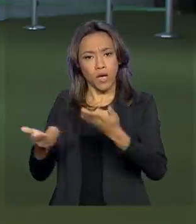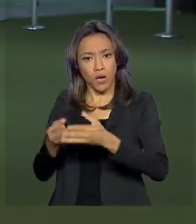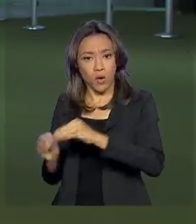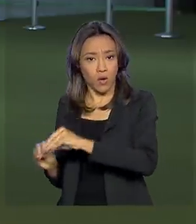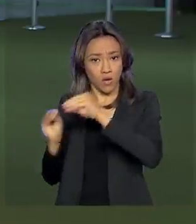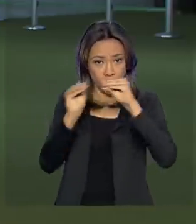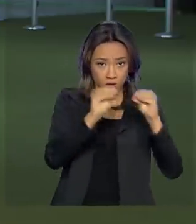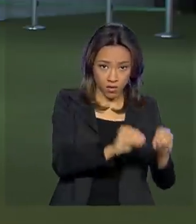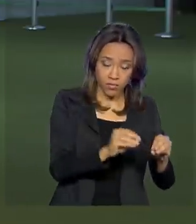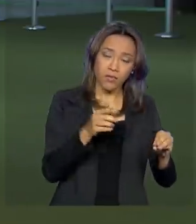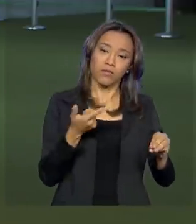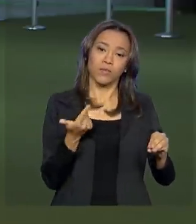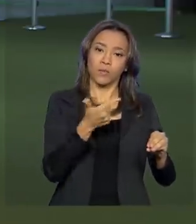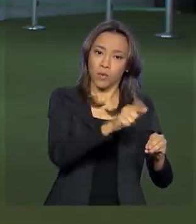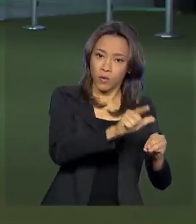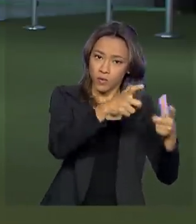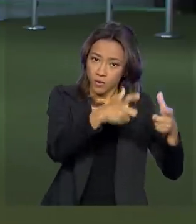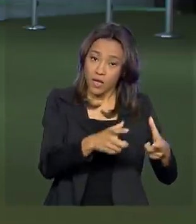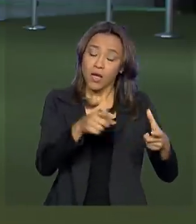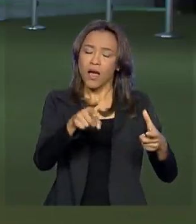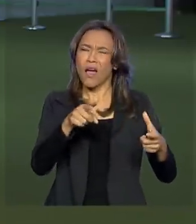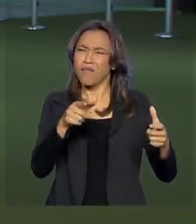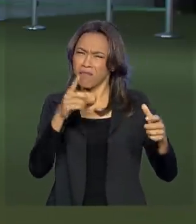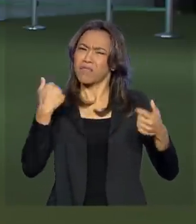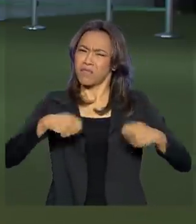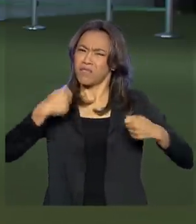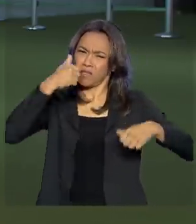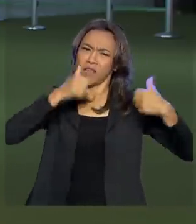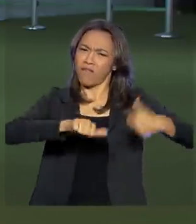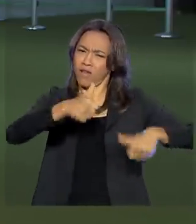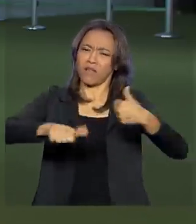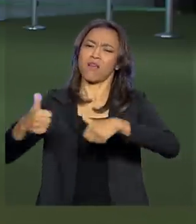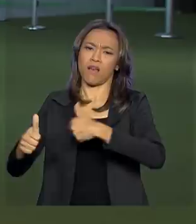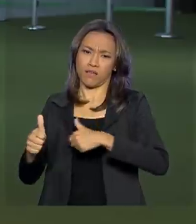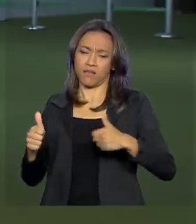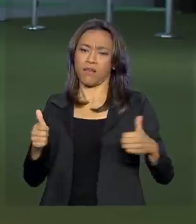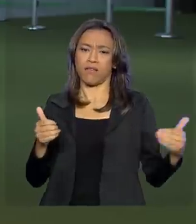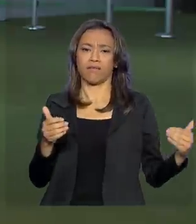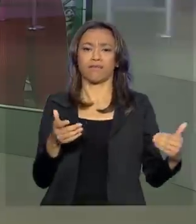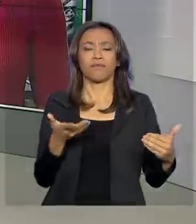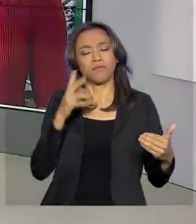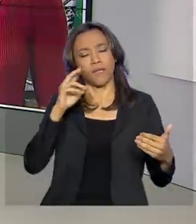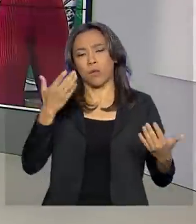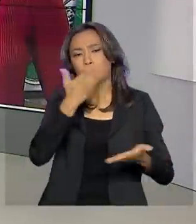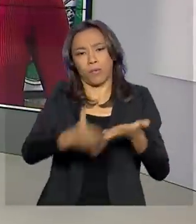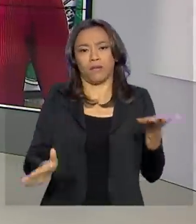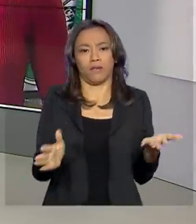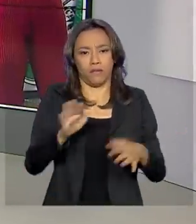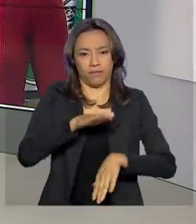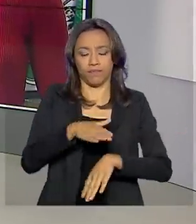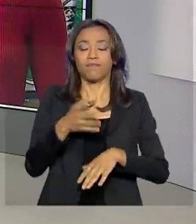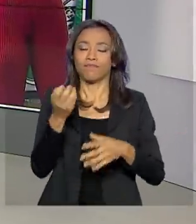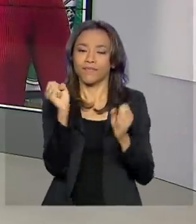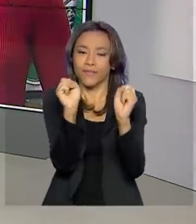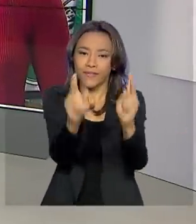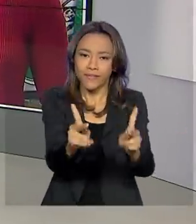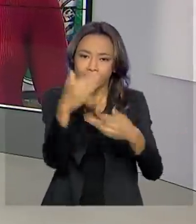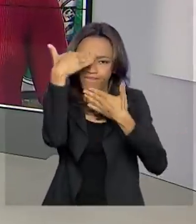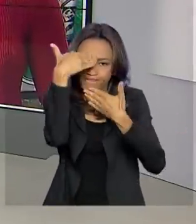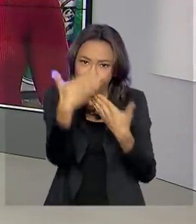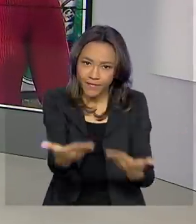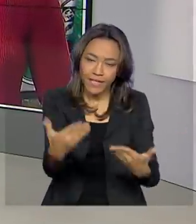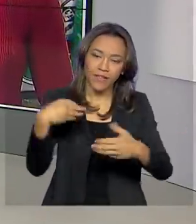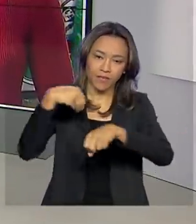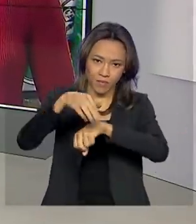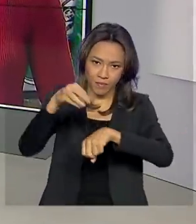ser avaliada pelos senadores até o dia 17 para não perder validade. É isso, Renata, eu volto com você. Tá certo, Selma, obrigada pelas suas